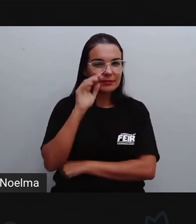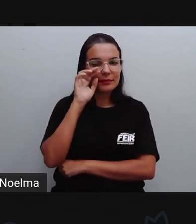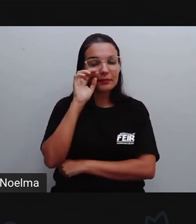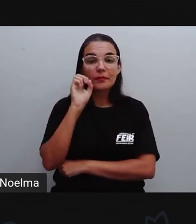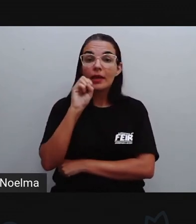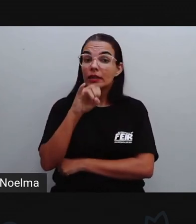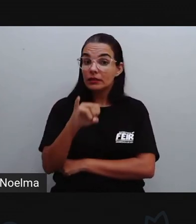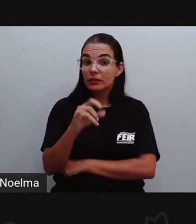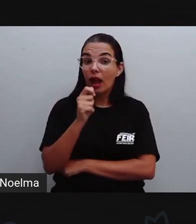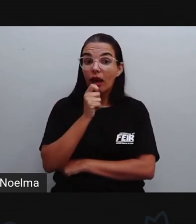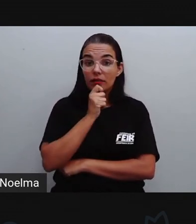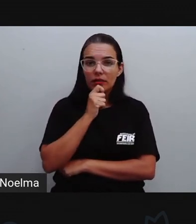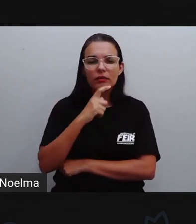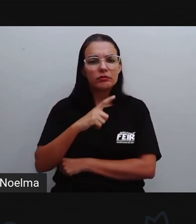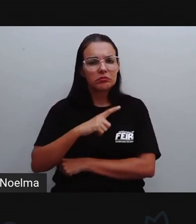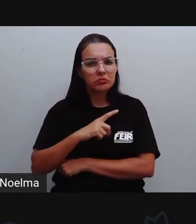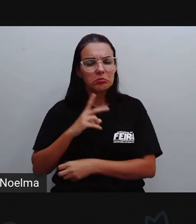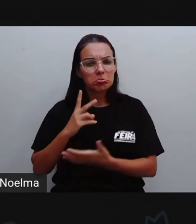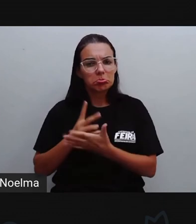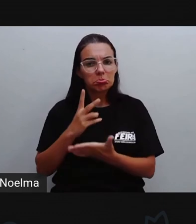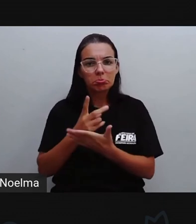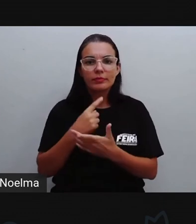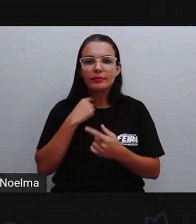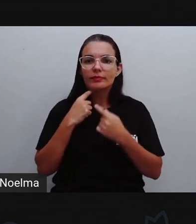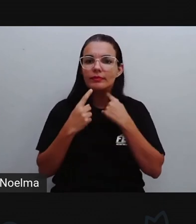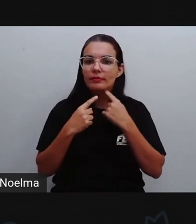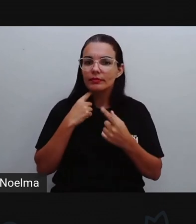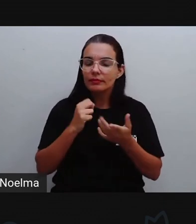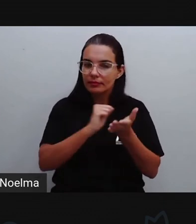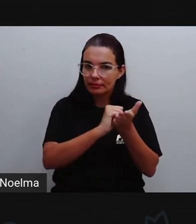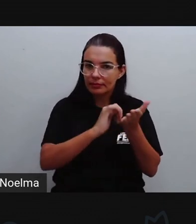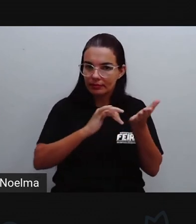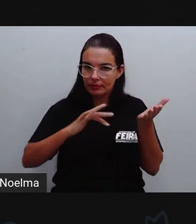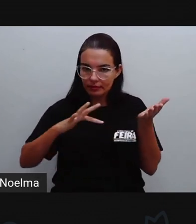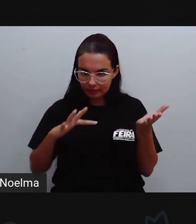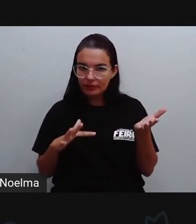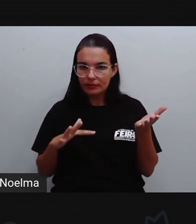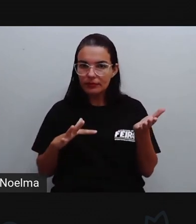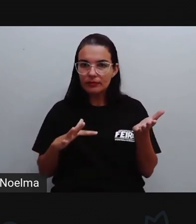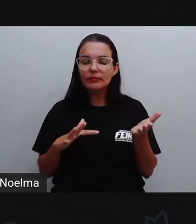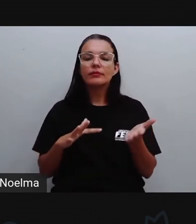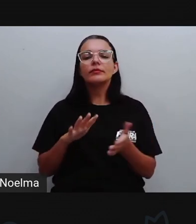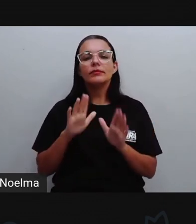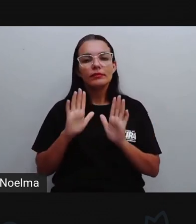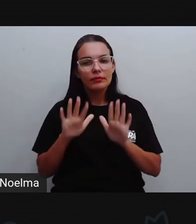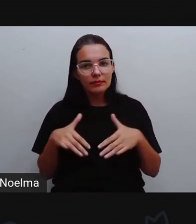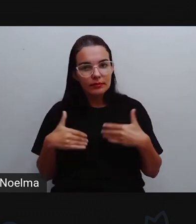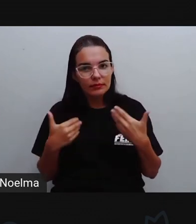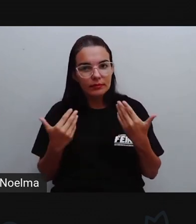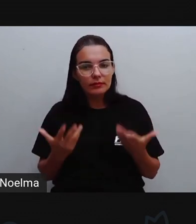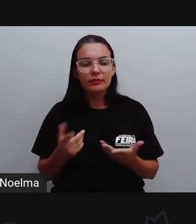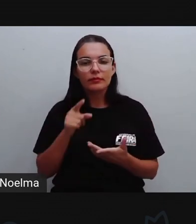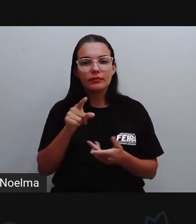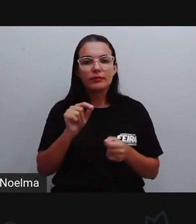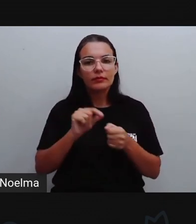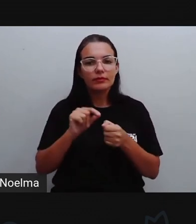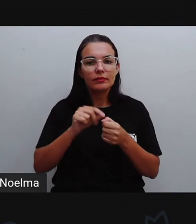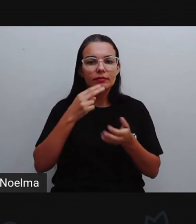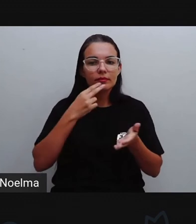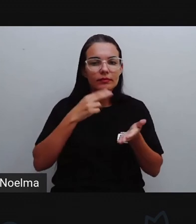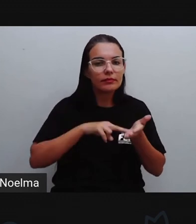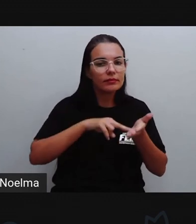mesmo assim surgir alguma dúvida em relação à atividade vocês sentirem dificuldade na produção de uma carta de